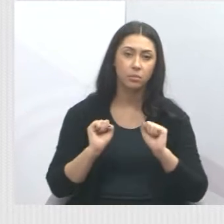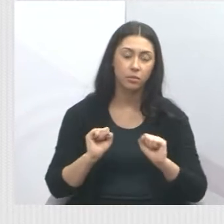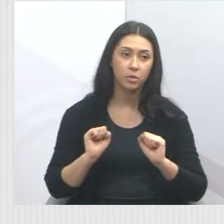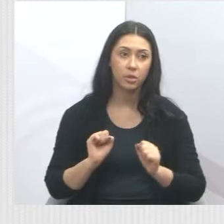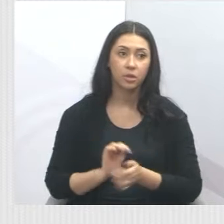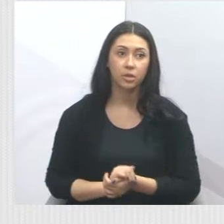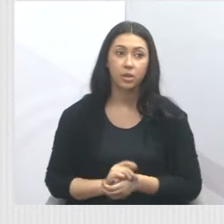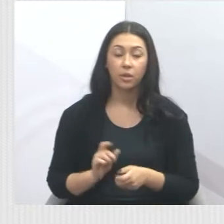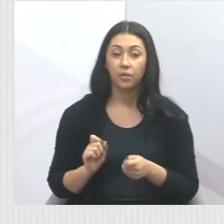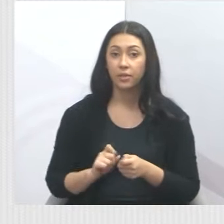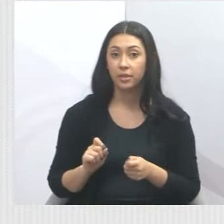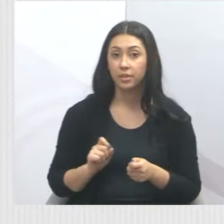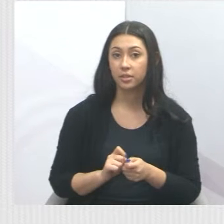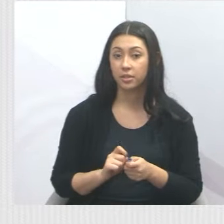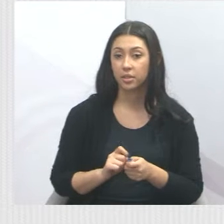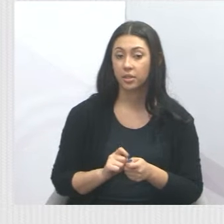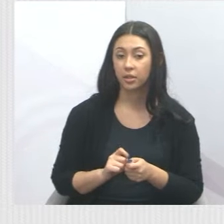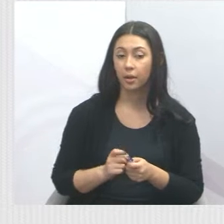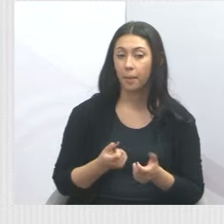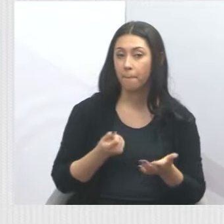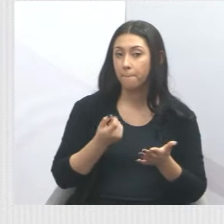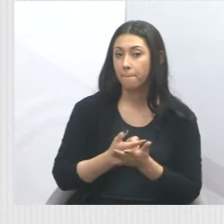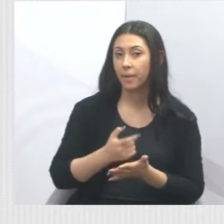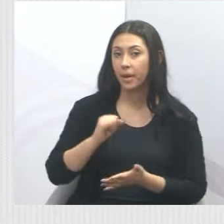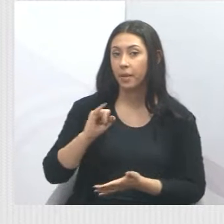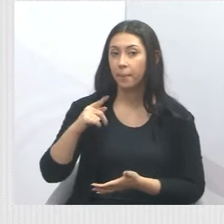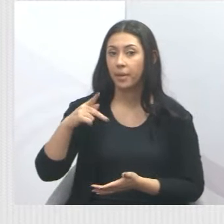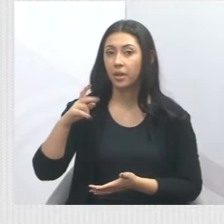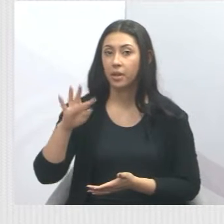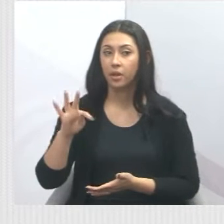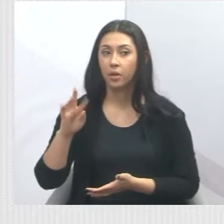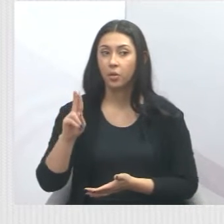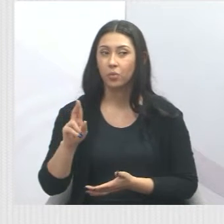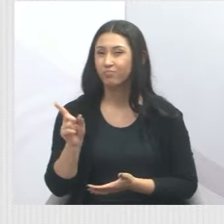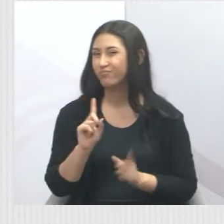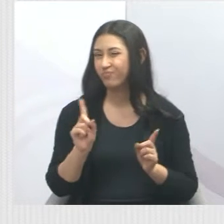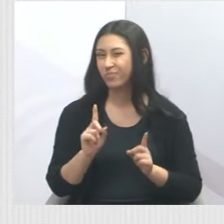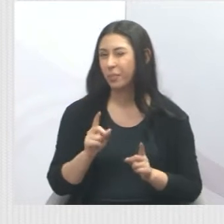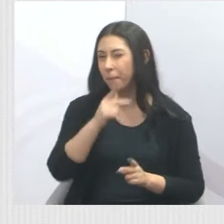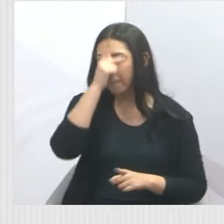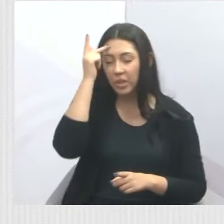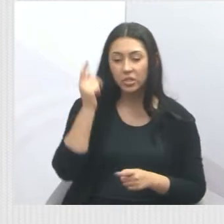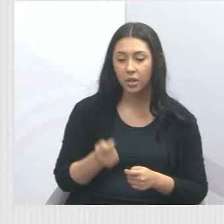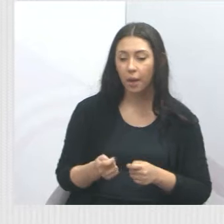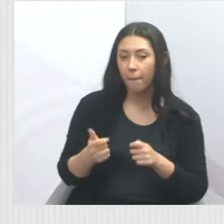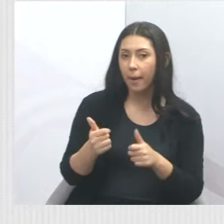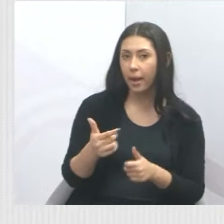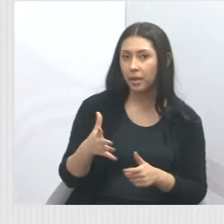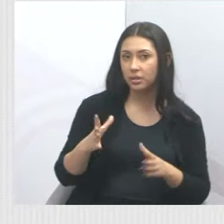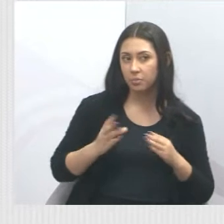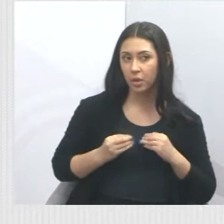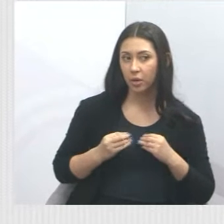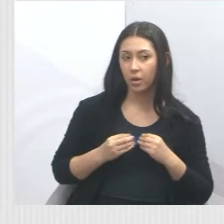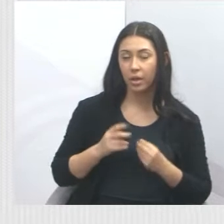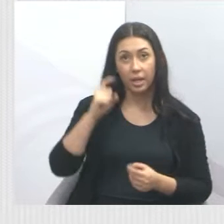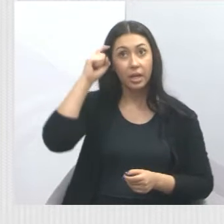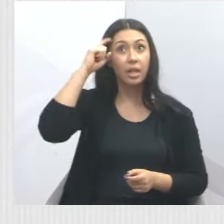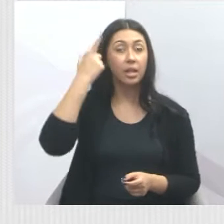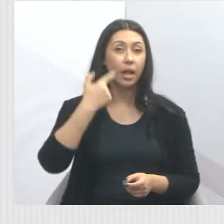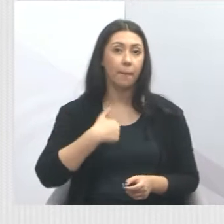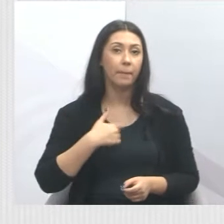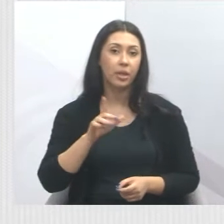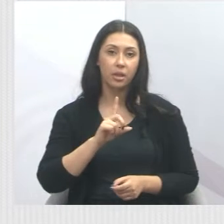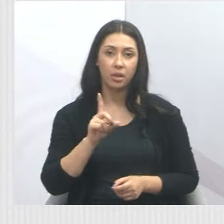uma isenção do IPTU aos moradores que receberam o auxílio emergencial. Essa não é uma ideia minha, é uma ideia do prefeito